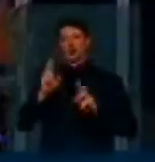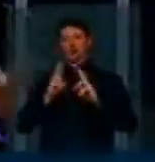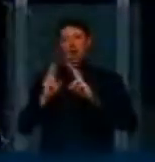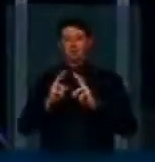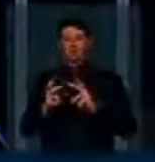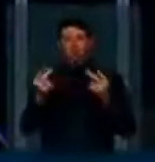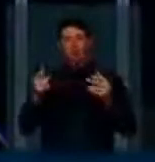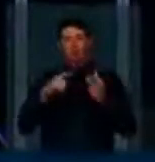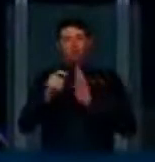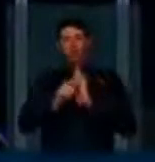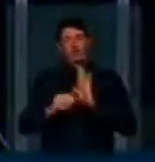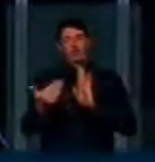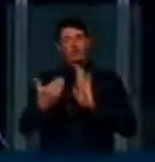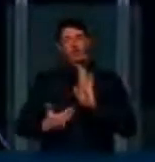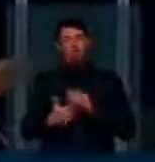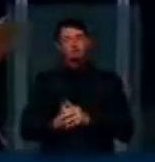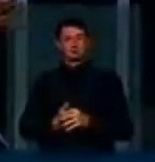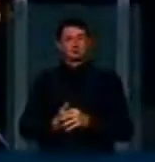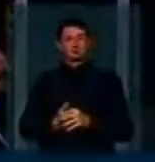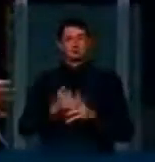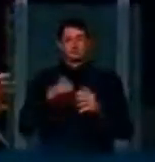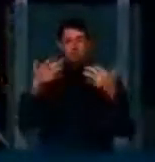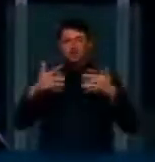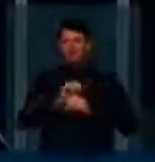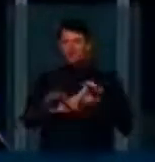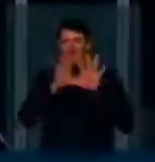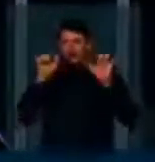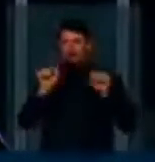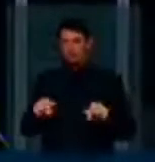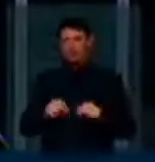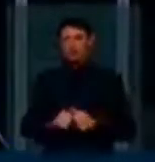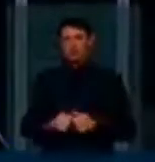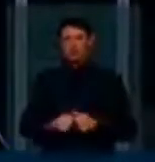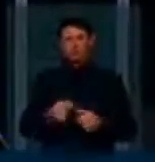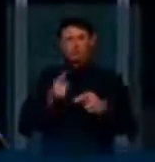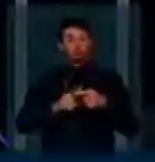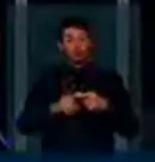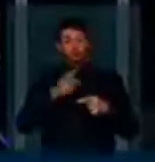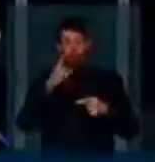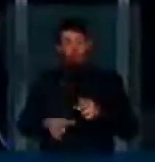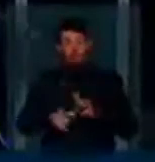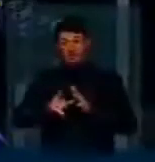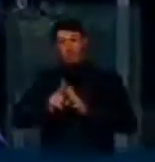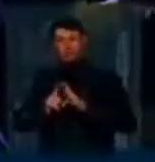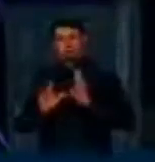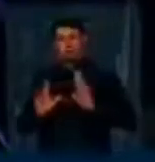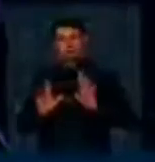tal qual está no relatório. Eu quero distinguir bem isso, para dizer que, antes de mais nada, a nossa